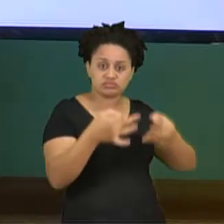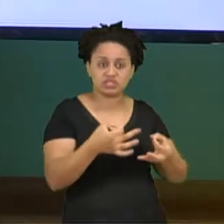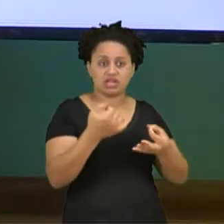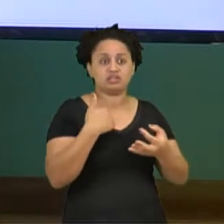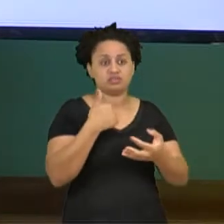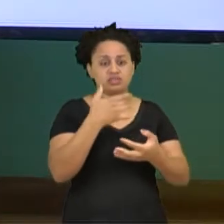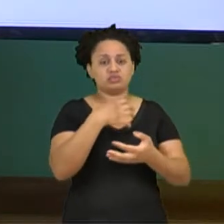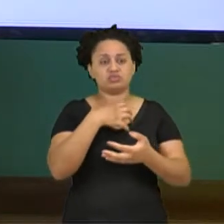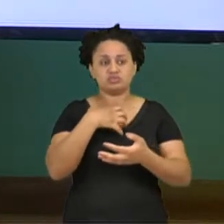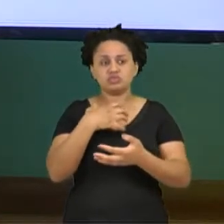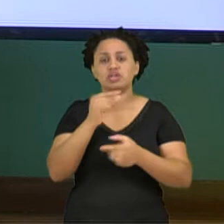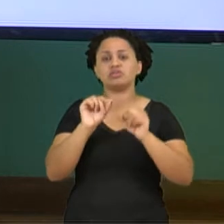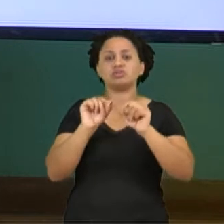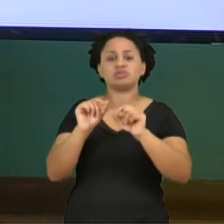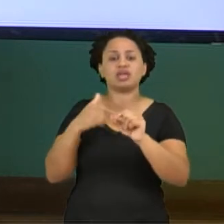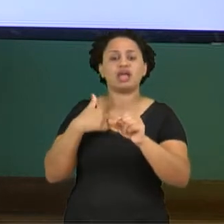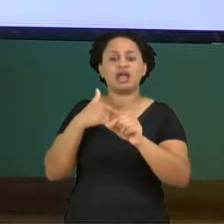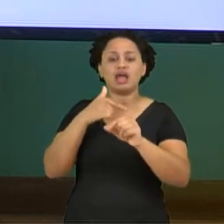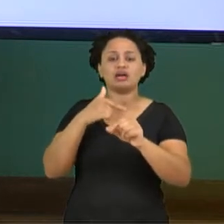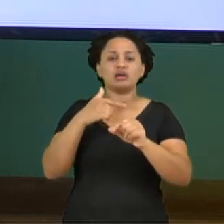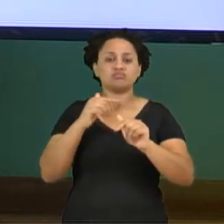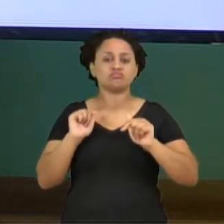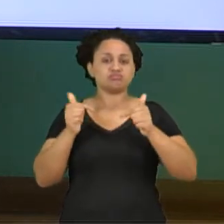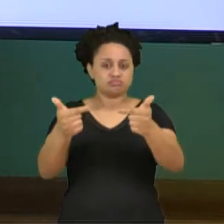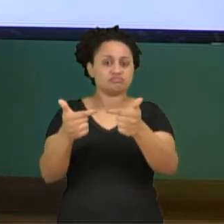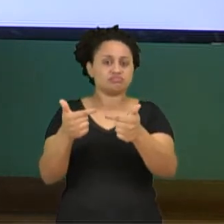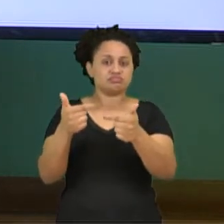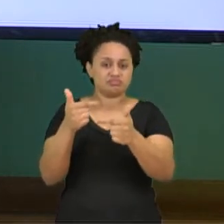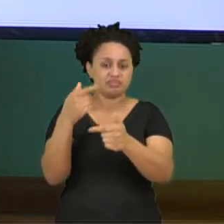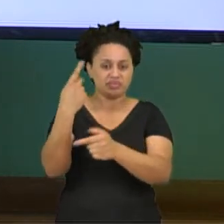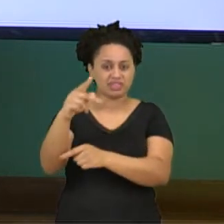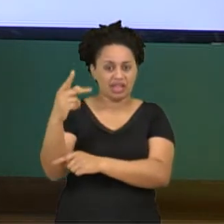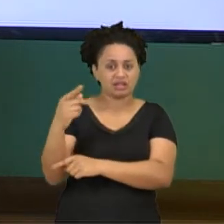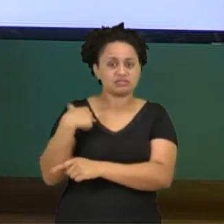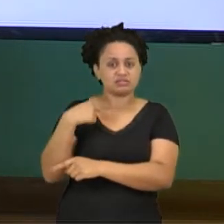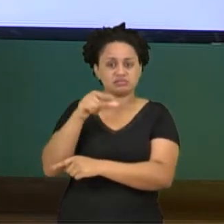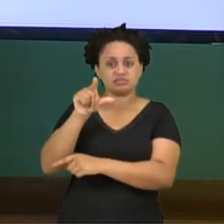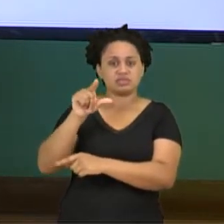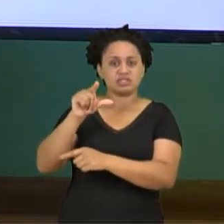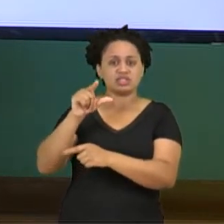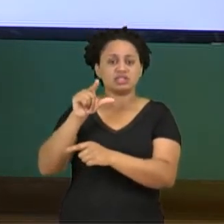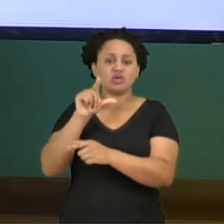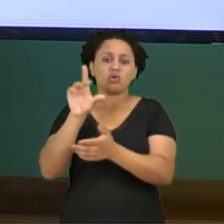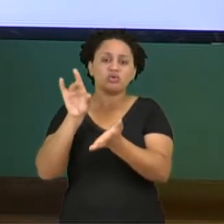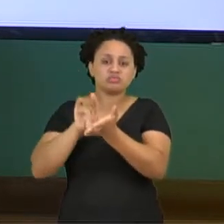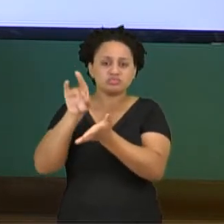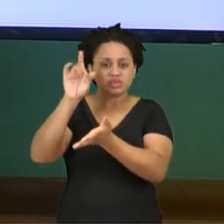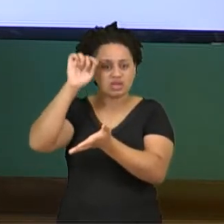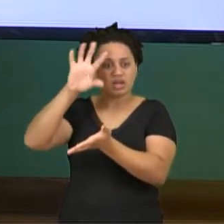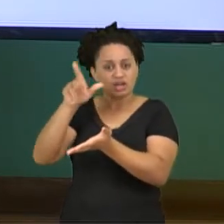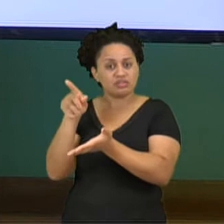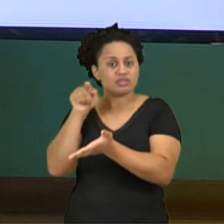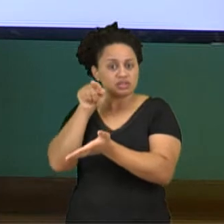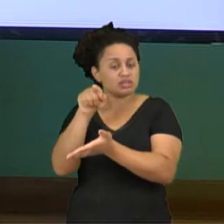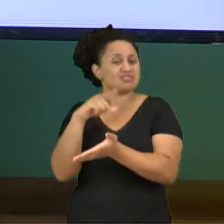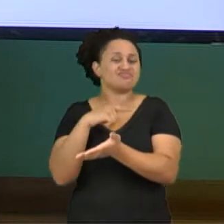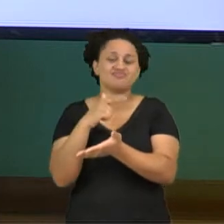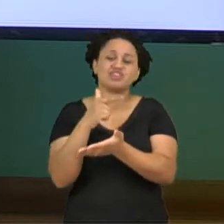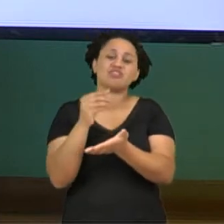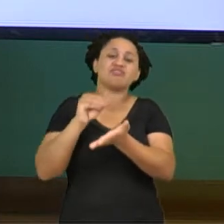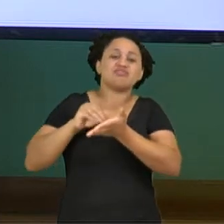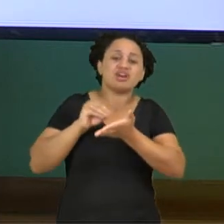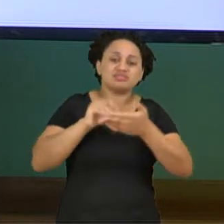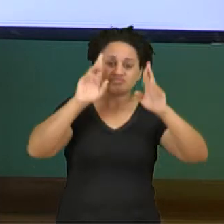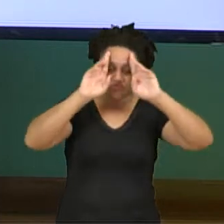cultos de origem africana, aqui no Brasil, eles sofrem preconceito. Então, é preciso respeitar essas